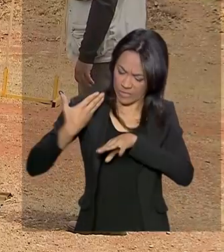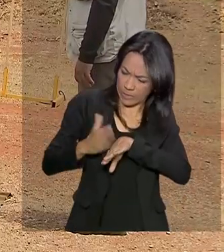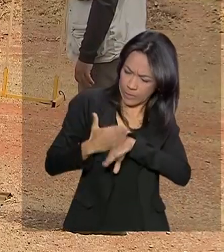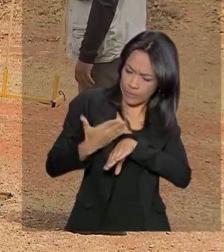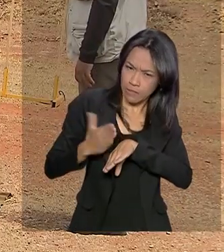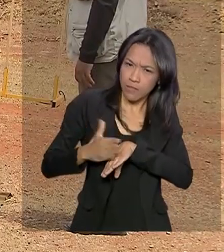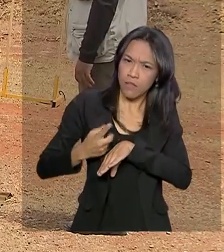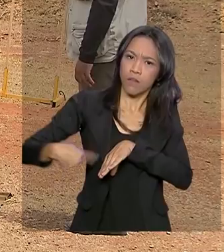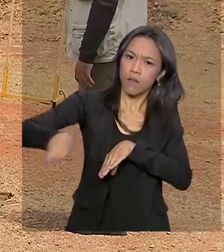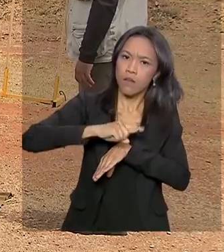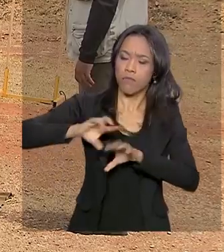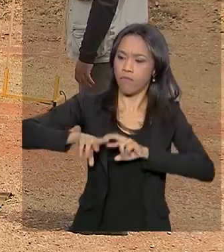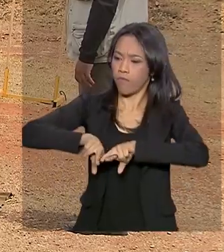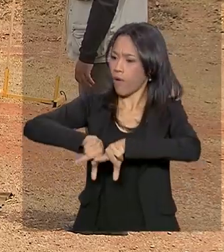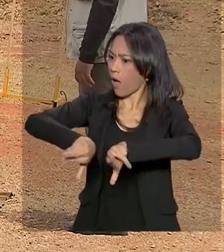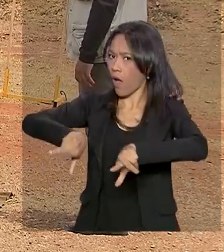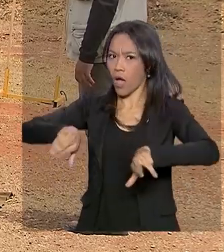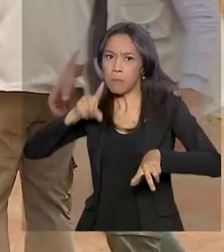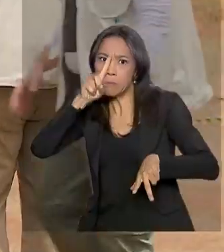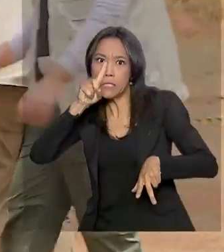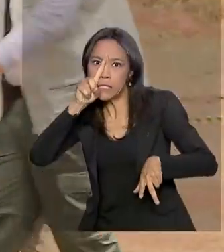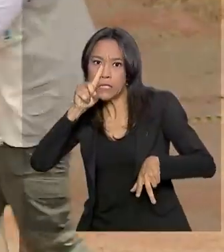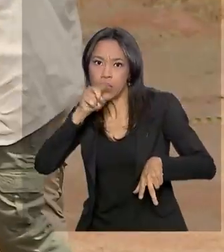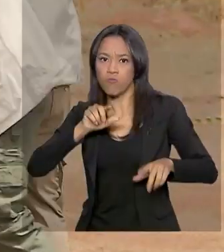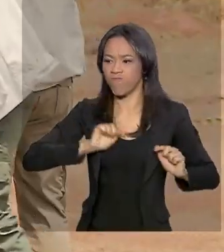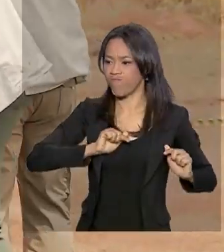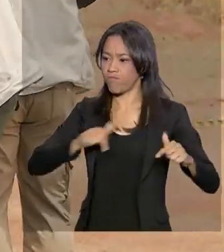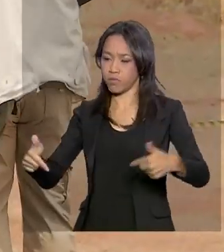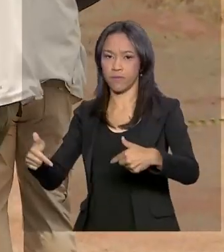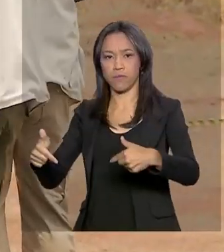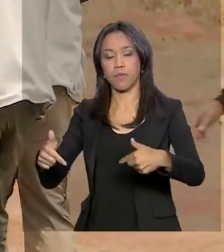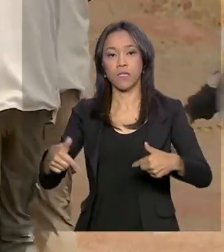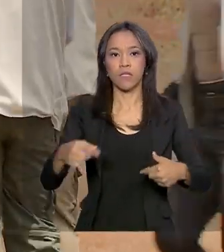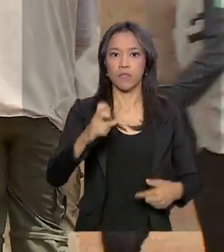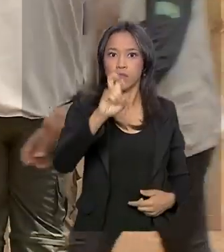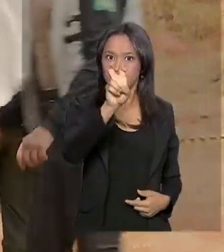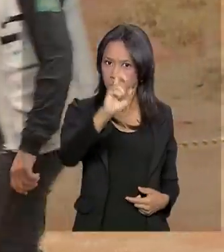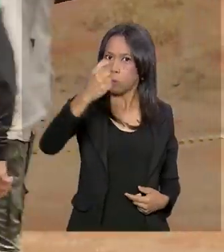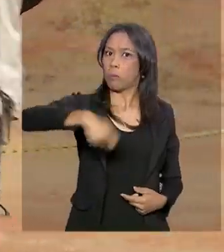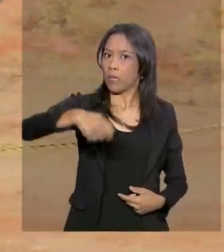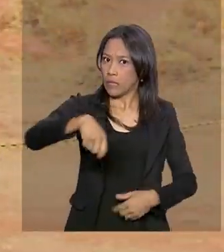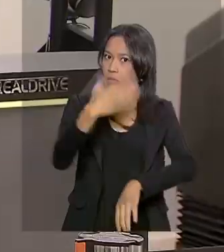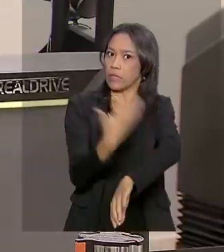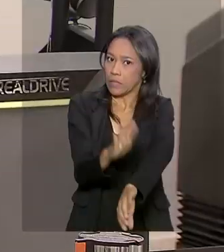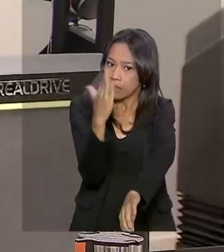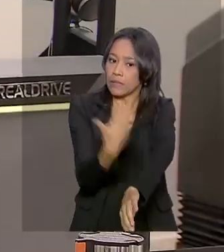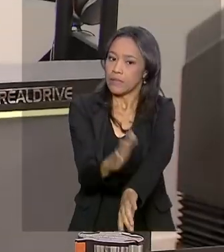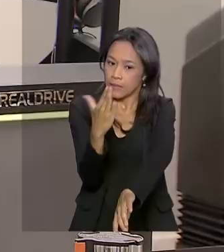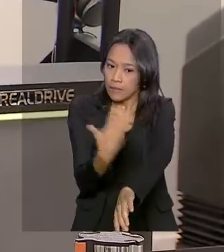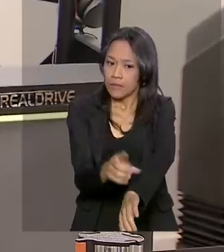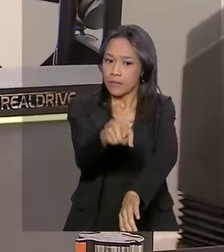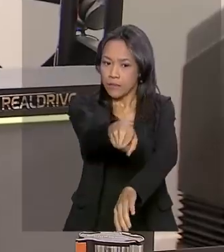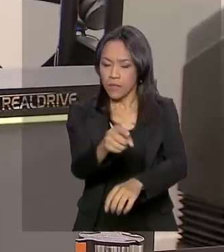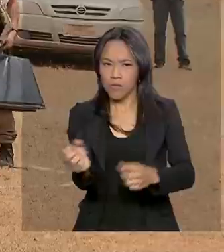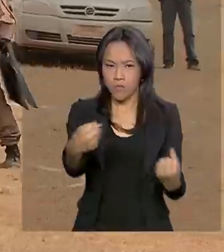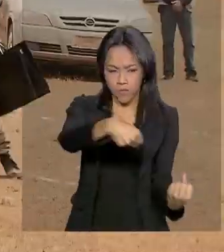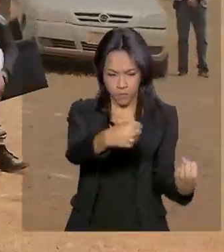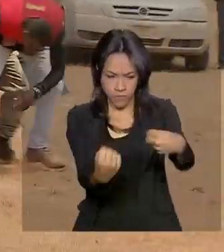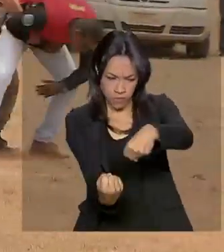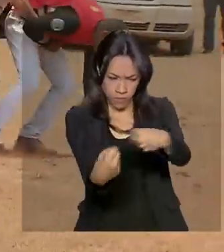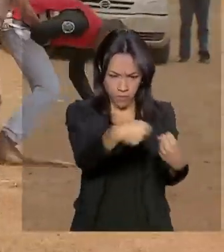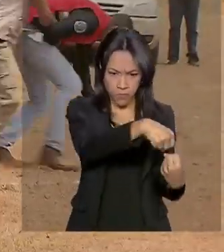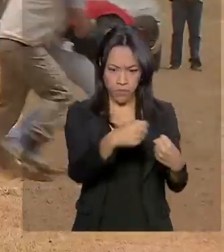nas mais diversas situações de perigo. São cinco meses de treinamentos intensos, passando por simuladores,